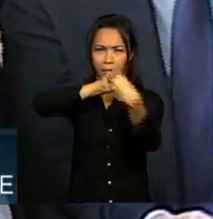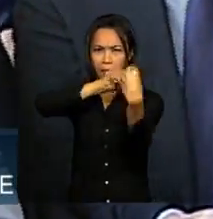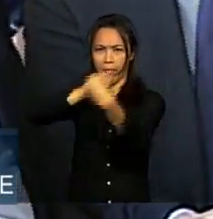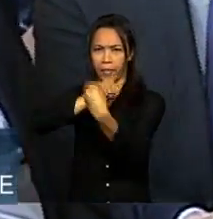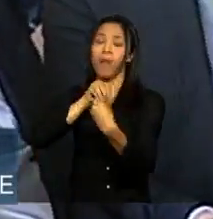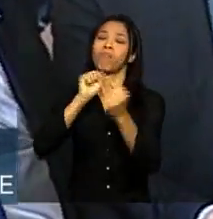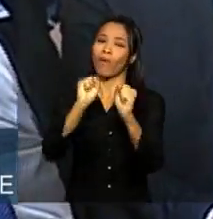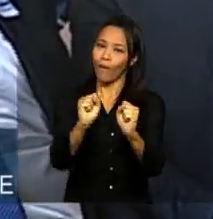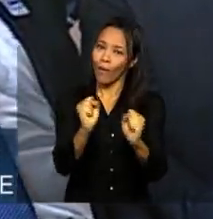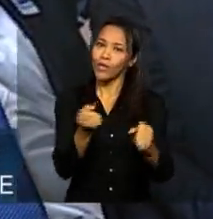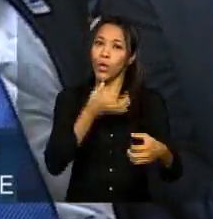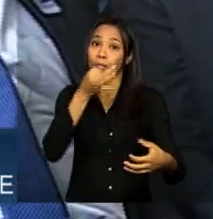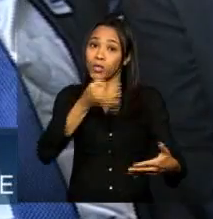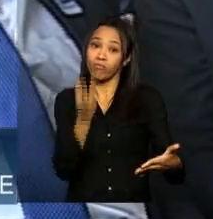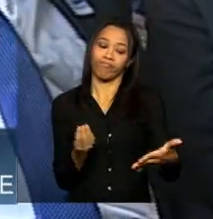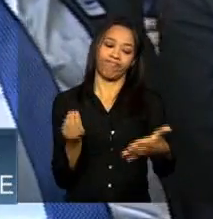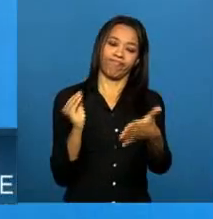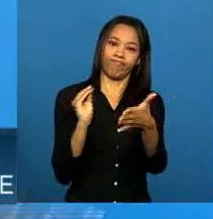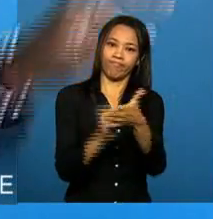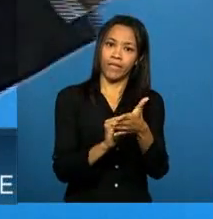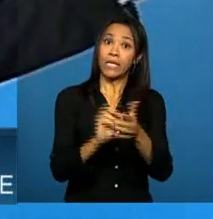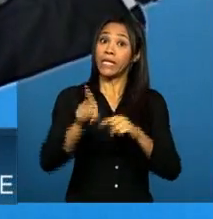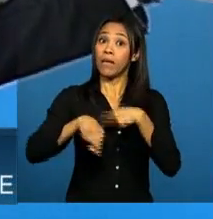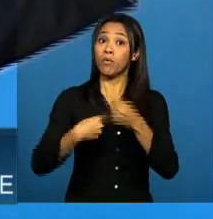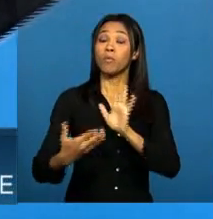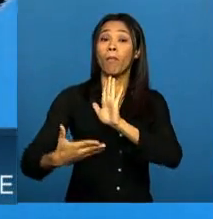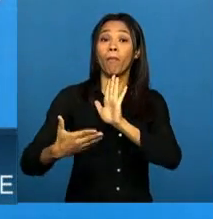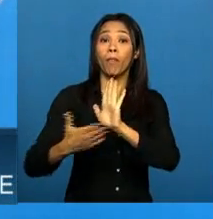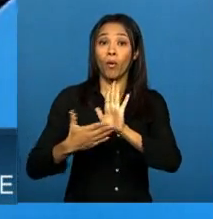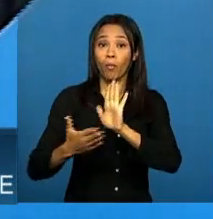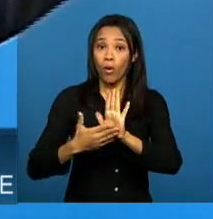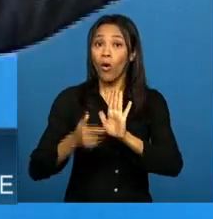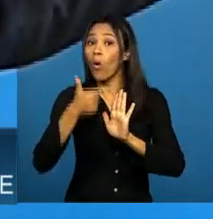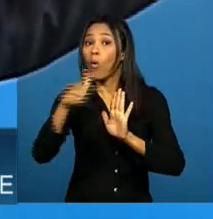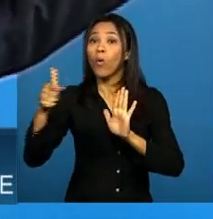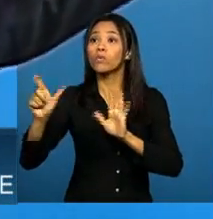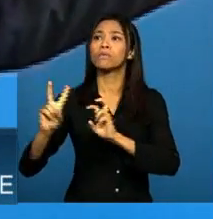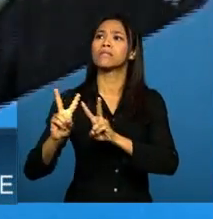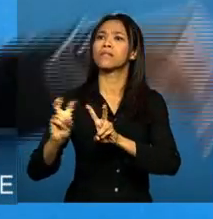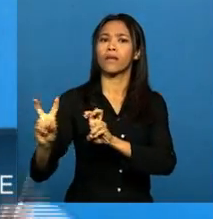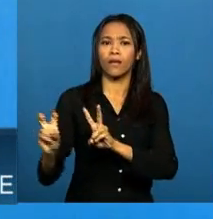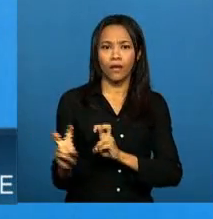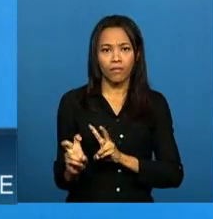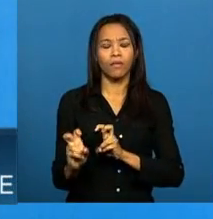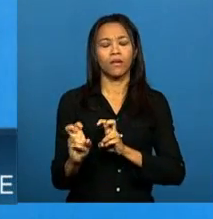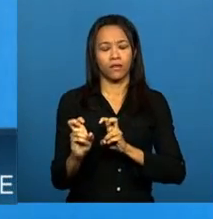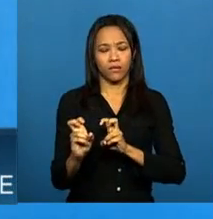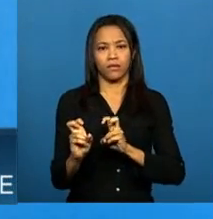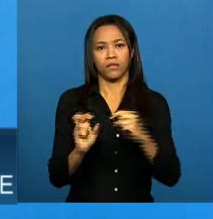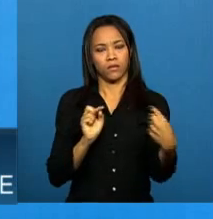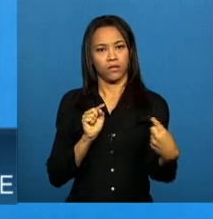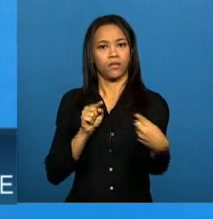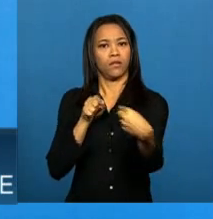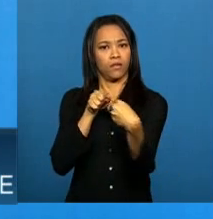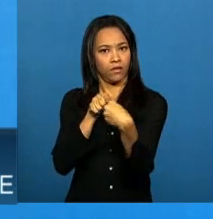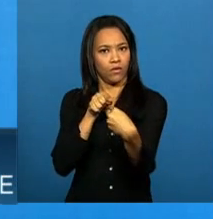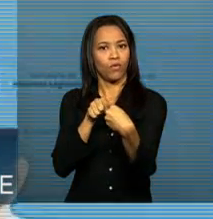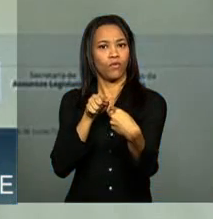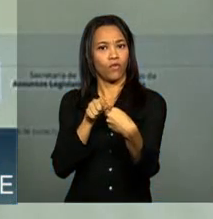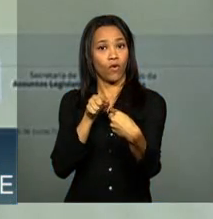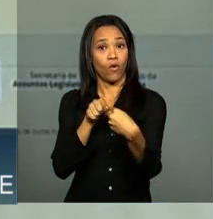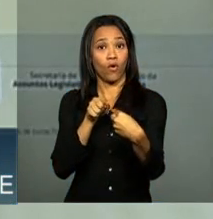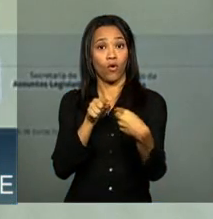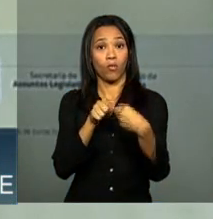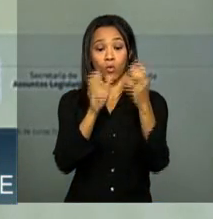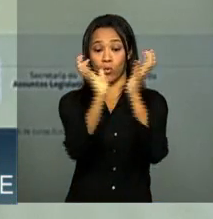o seu comentário livre, inclusive propor na ferramenta algum tema dentro daquele eixo